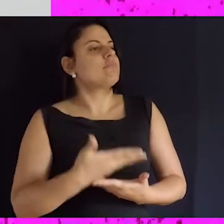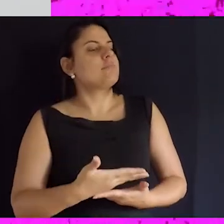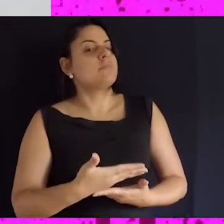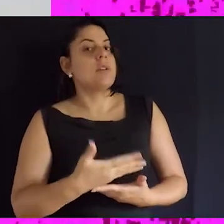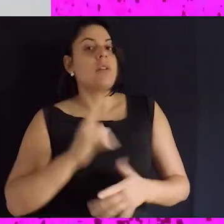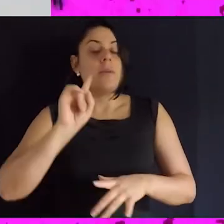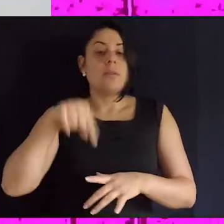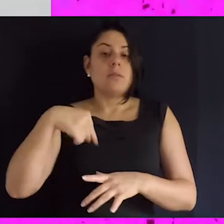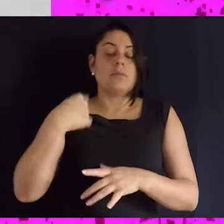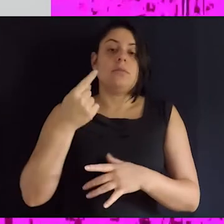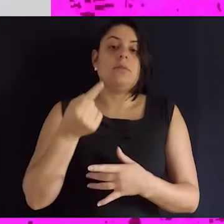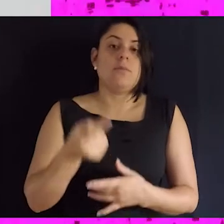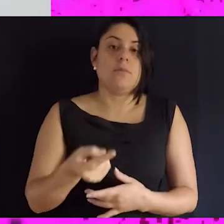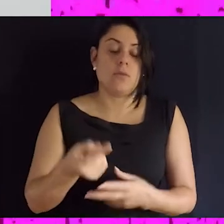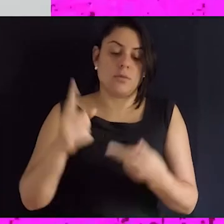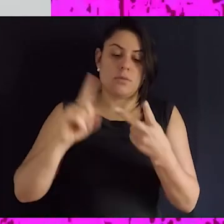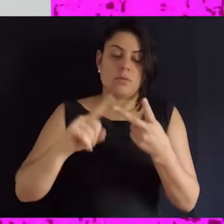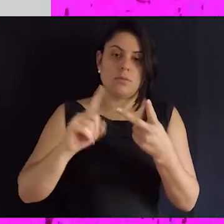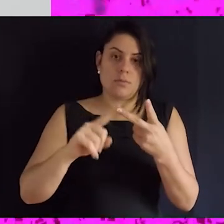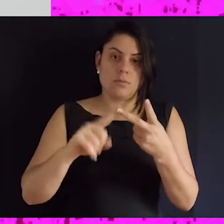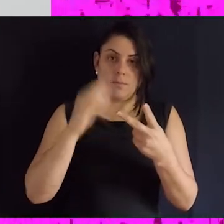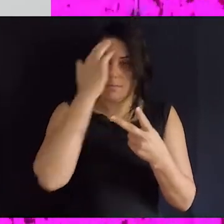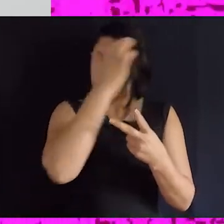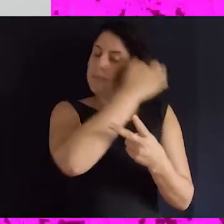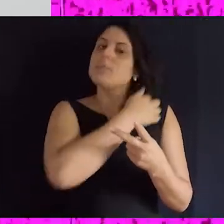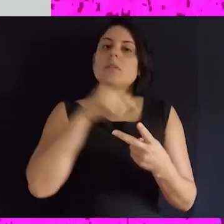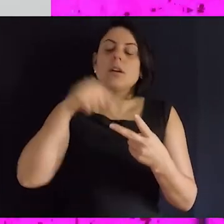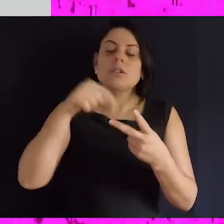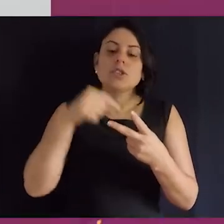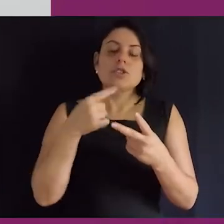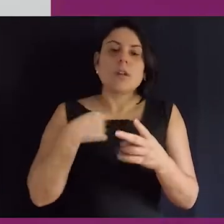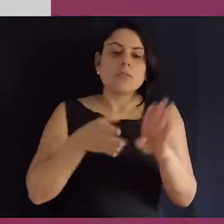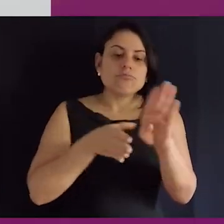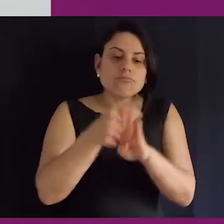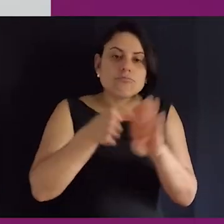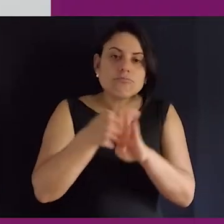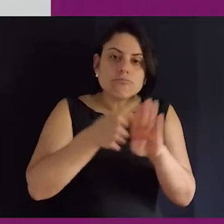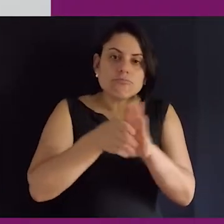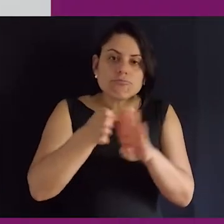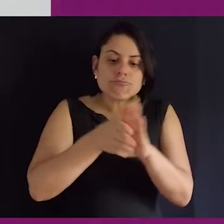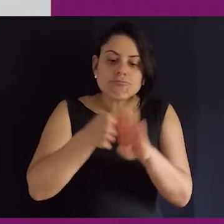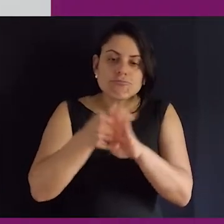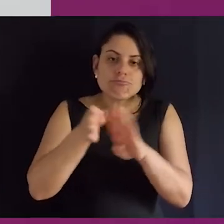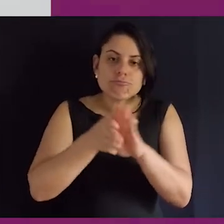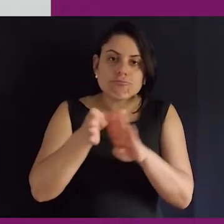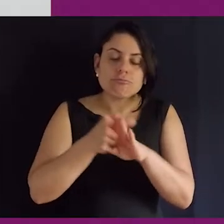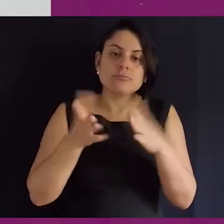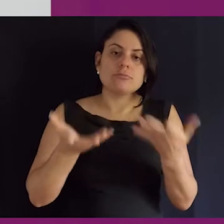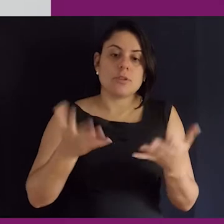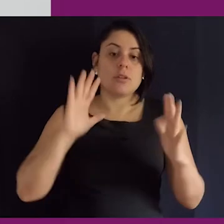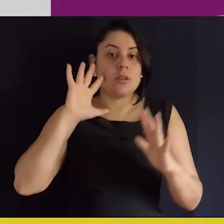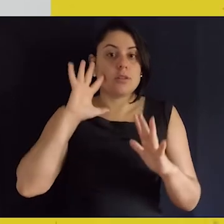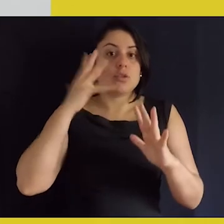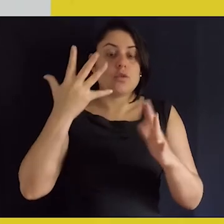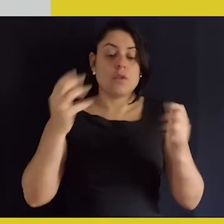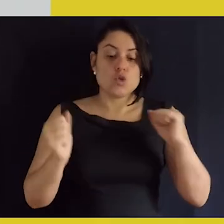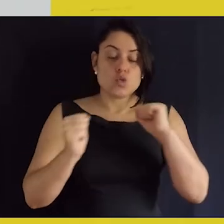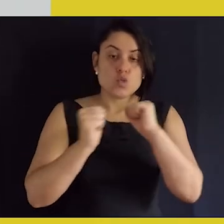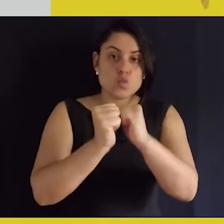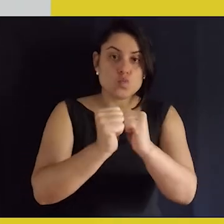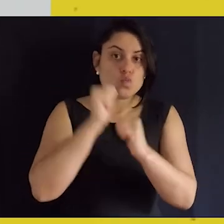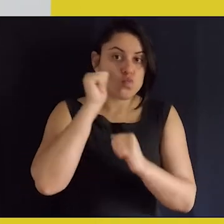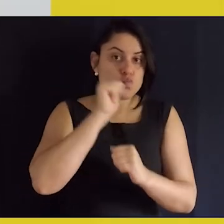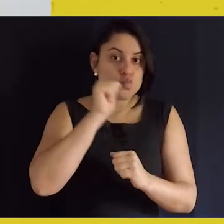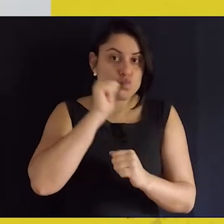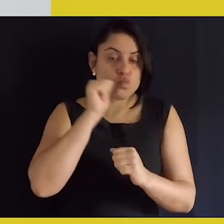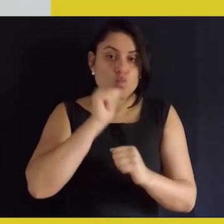para, então, poder chegar ao segundo eixo, que é o encaminhamento e